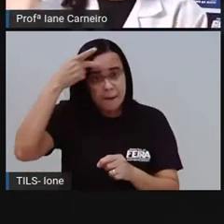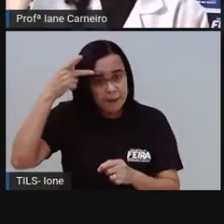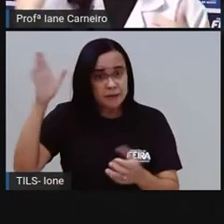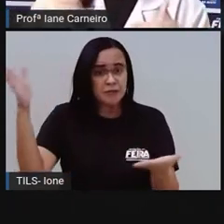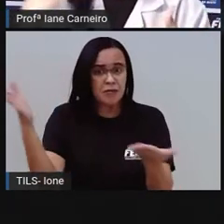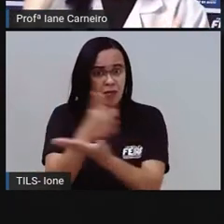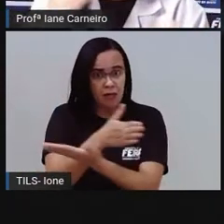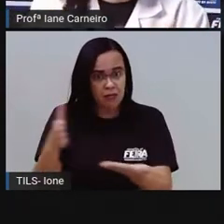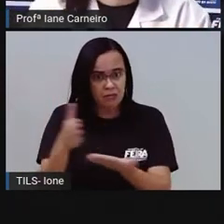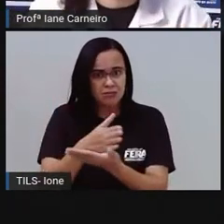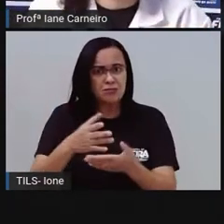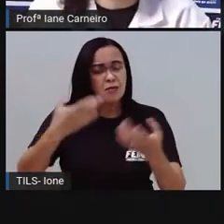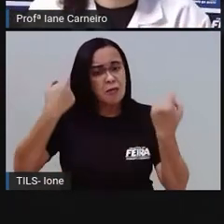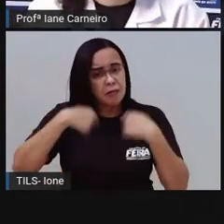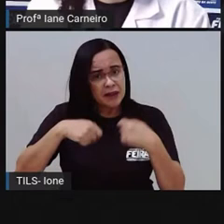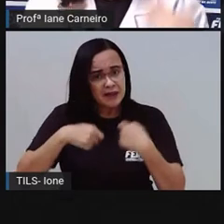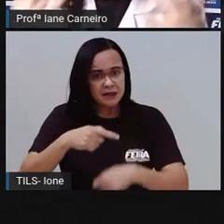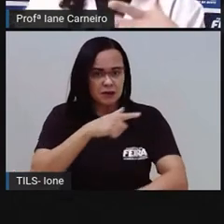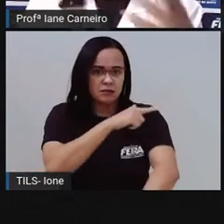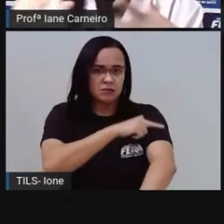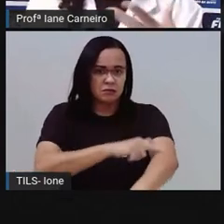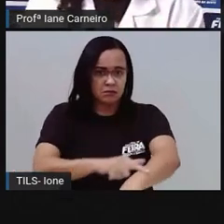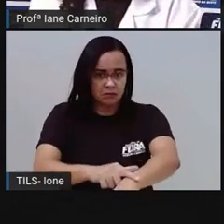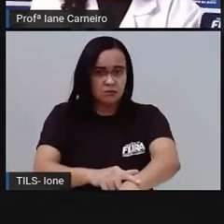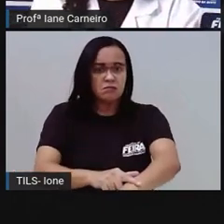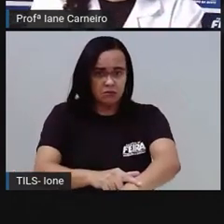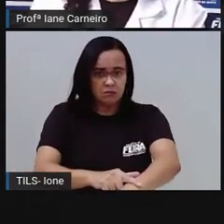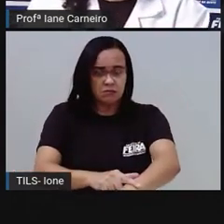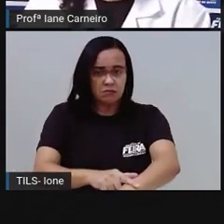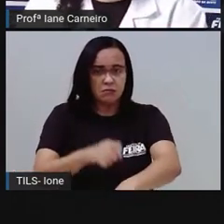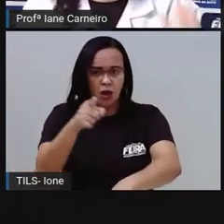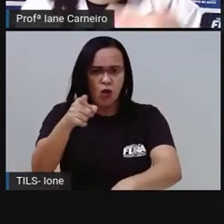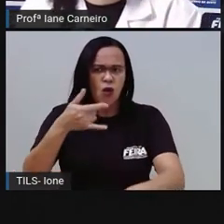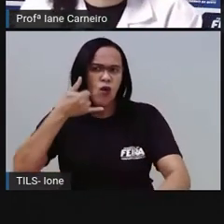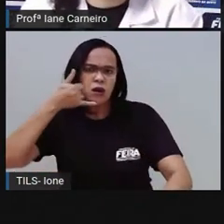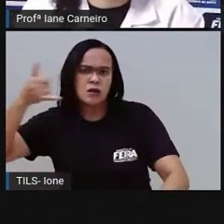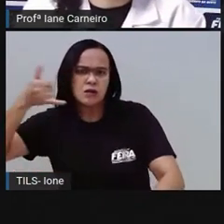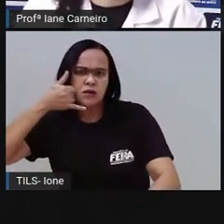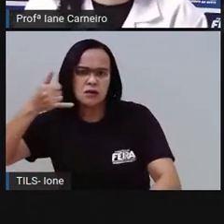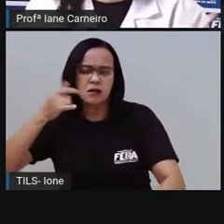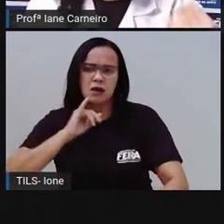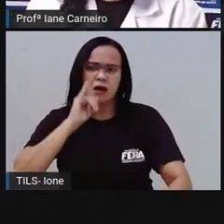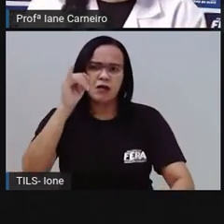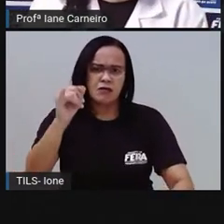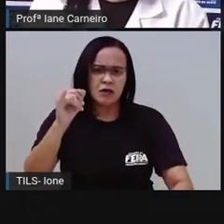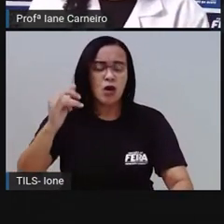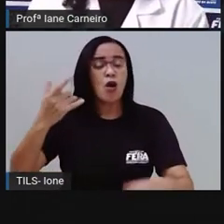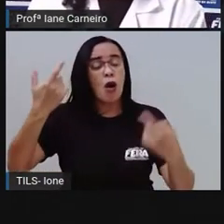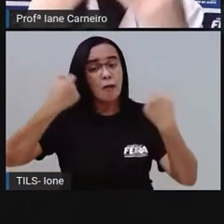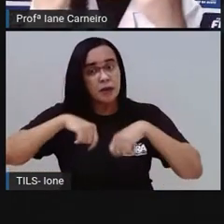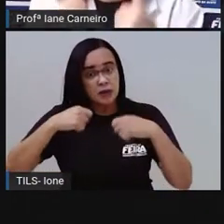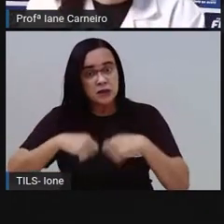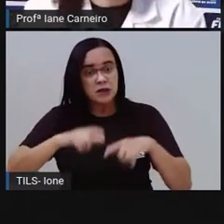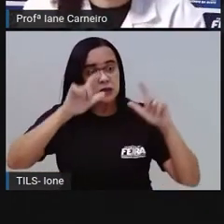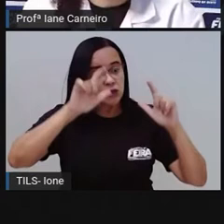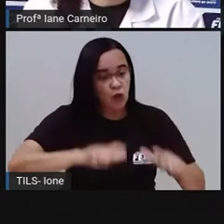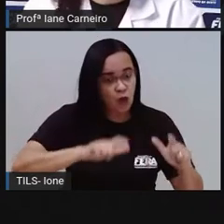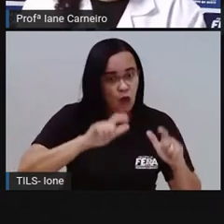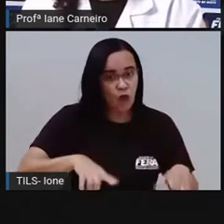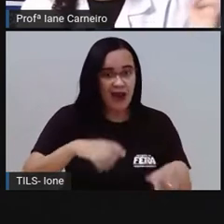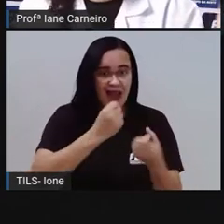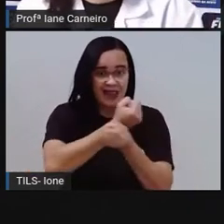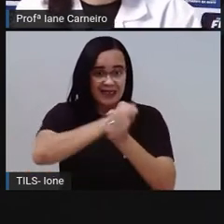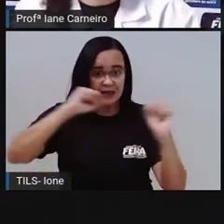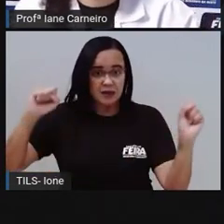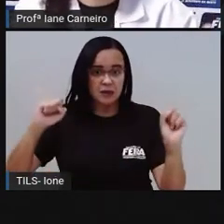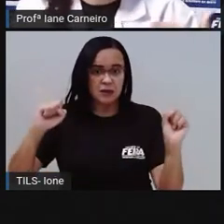serviço, pede para vir retirar. Não vai deixando, não, né? Acumular aqui em volta. Por quê? Se chover, né?